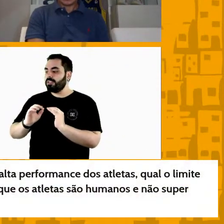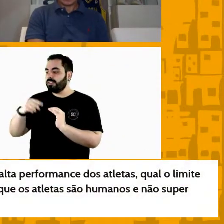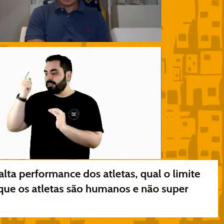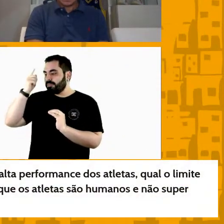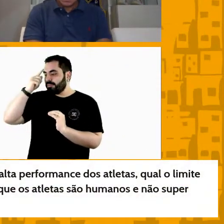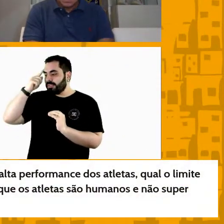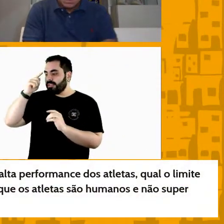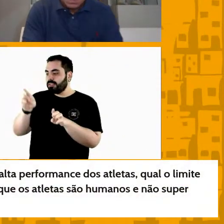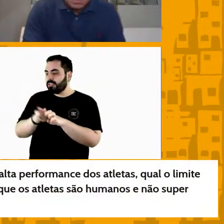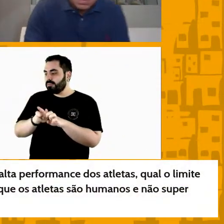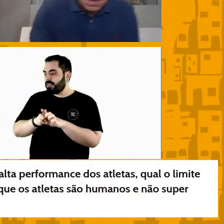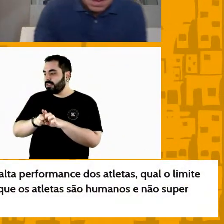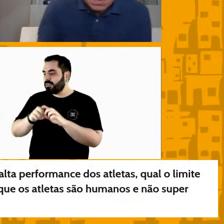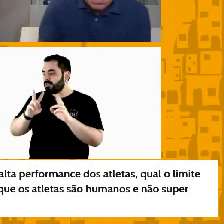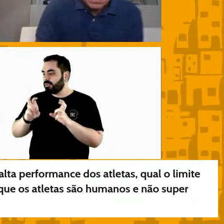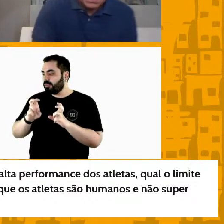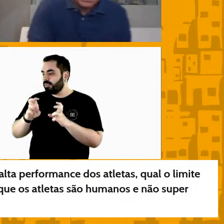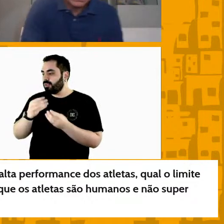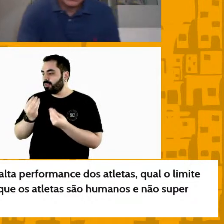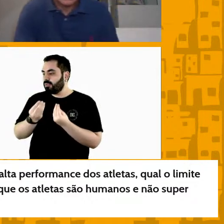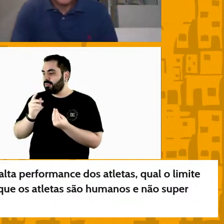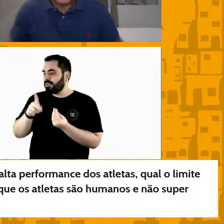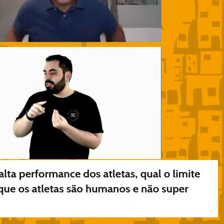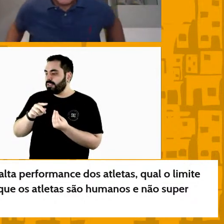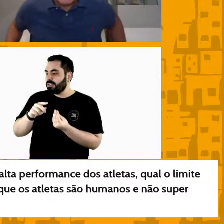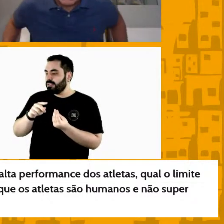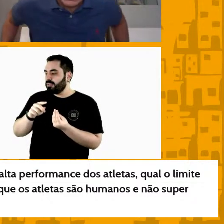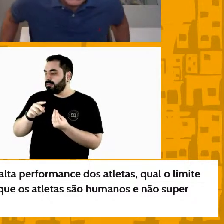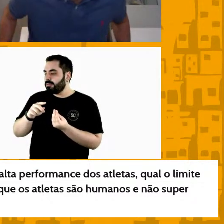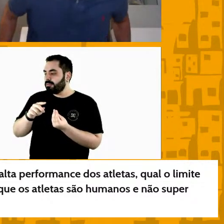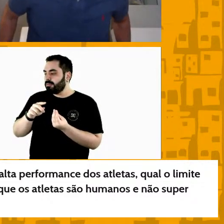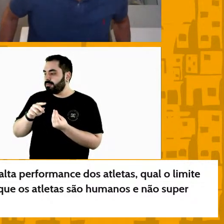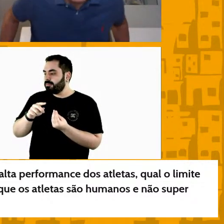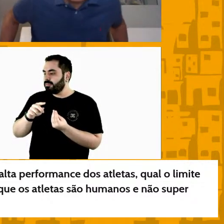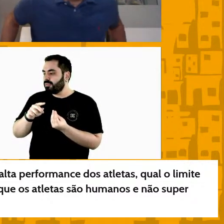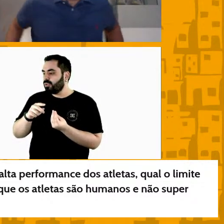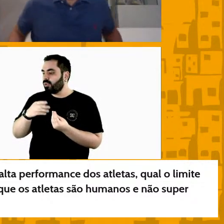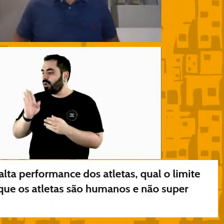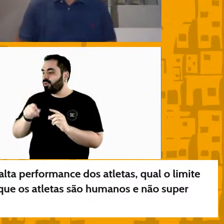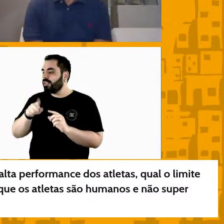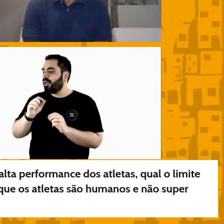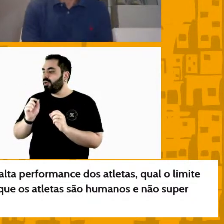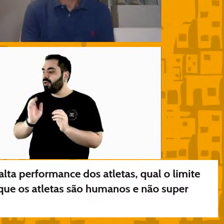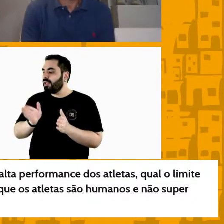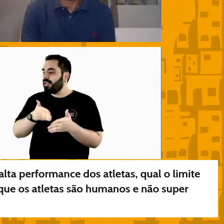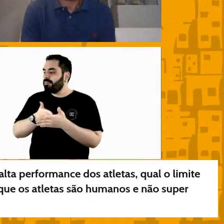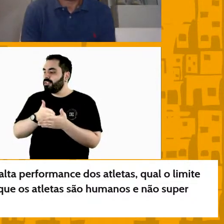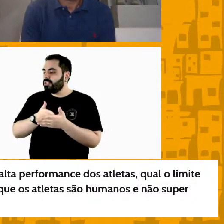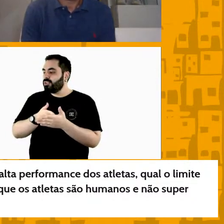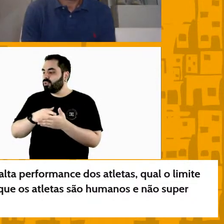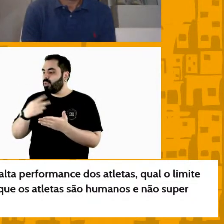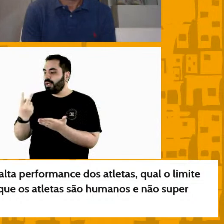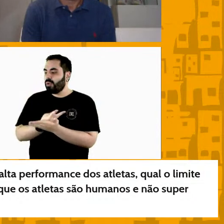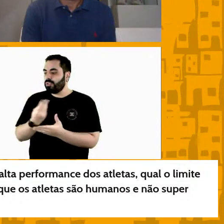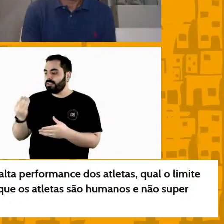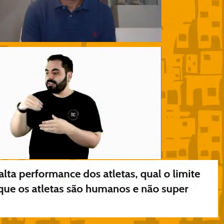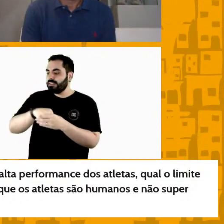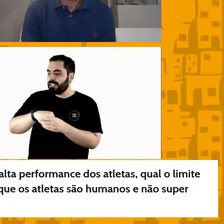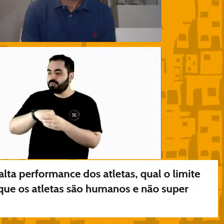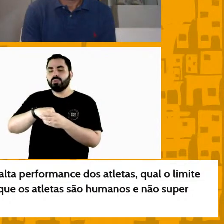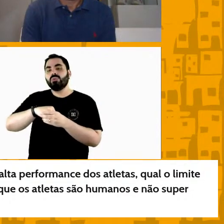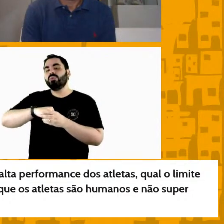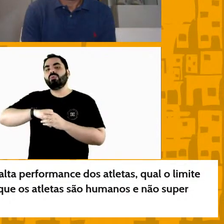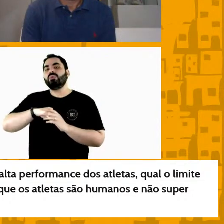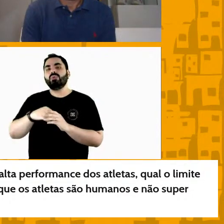ele pergunta qual que o limite do erro dentro do do esporte né considerando como é que a gente humaniza